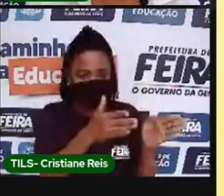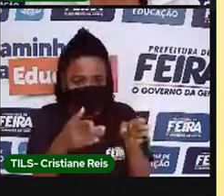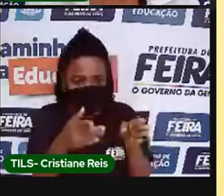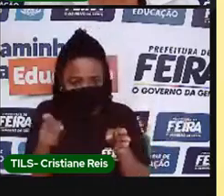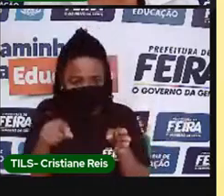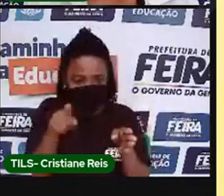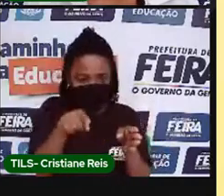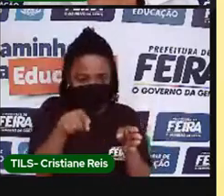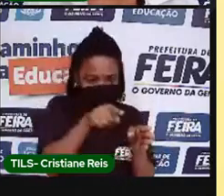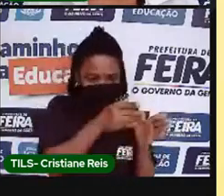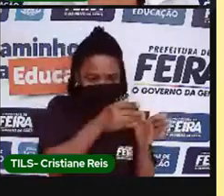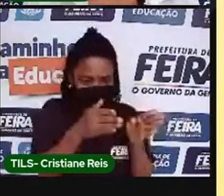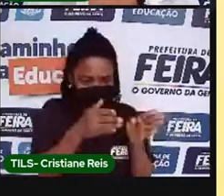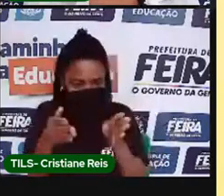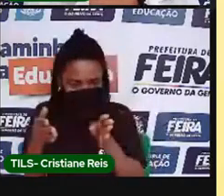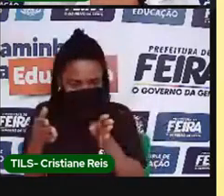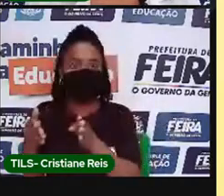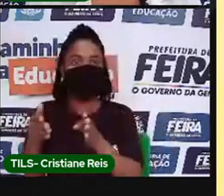acertará.